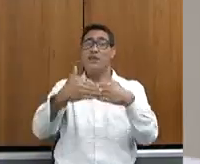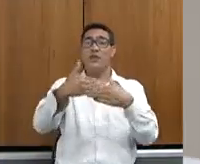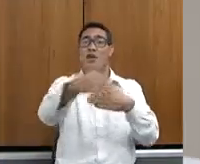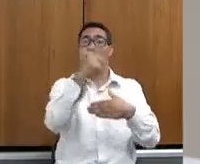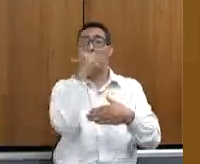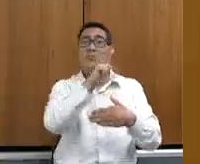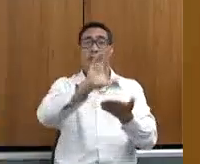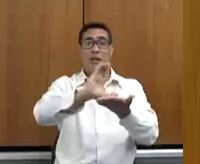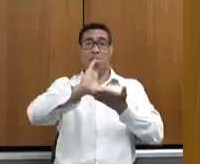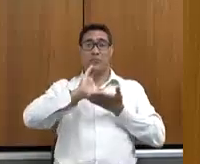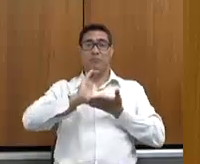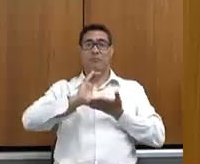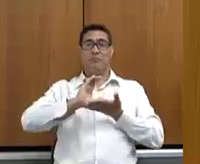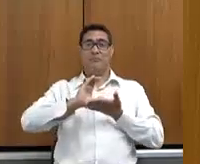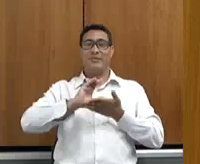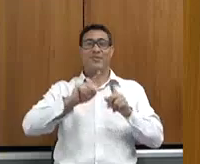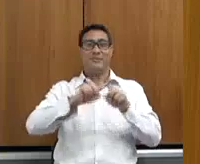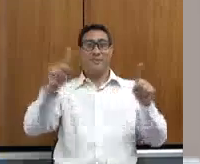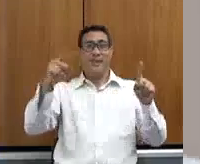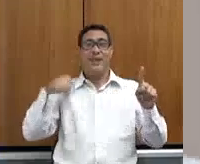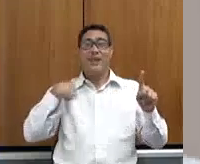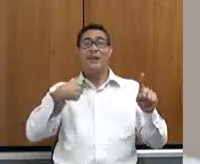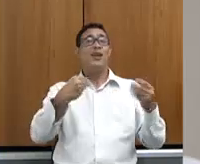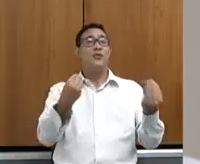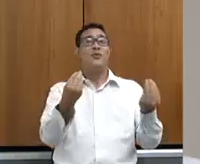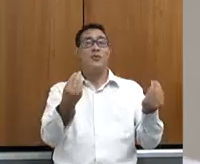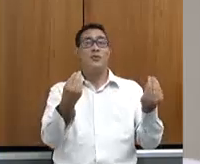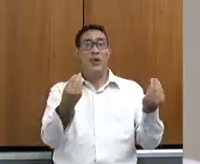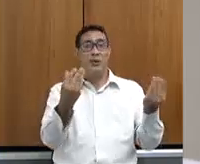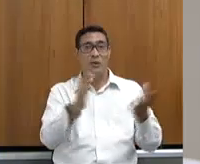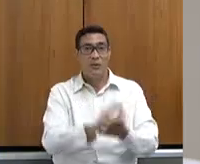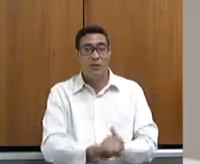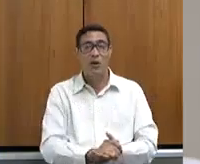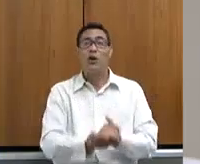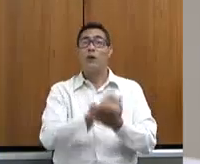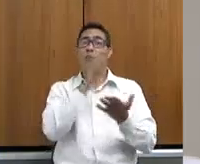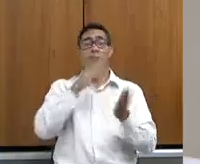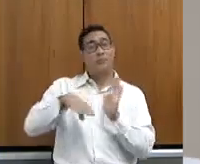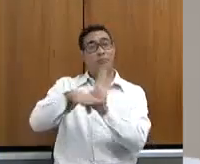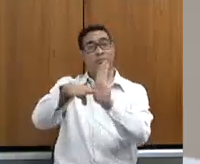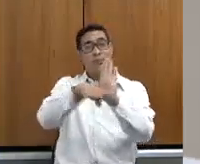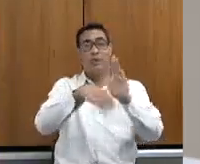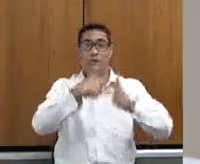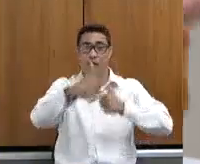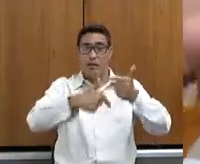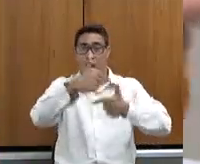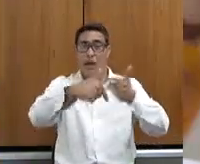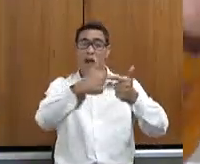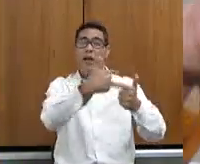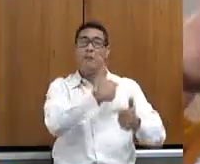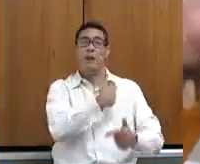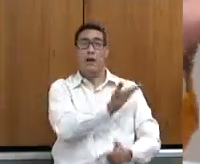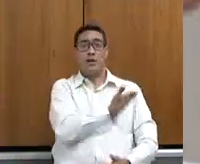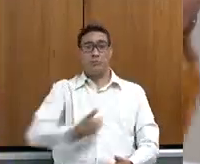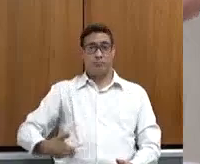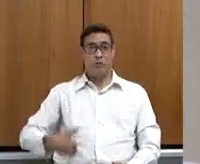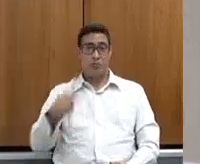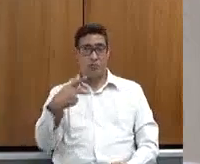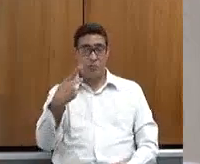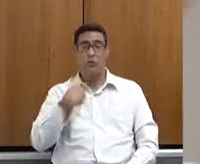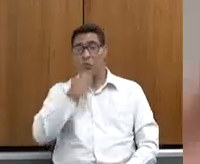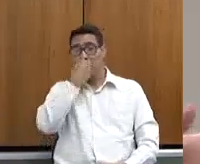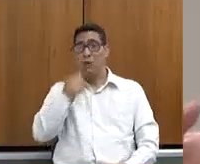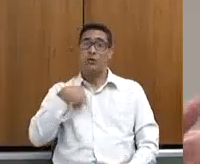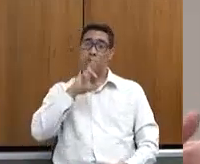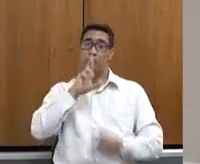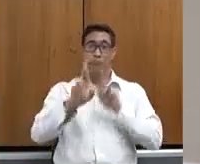contradição? Então, não tem como você fortalecer o serviço público, pegar a excelência dos resultados que foram